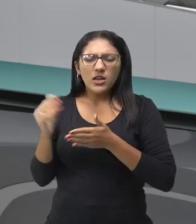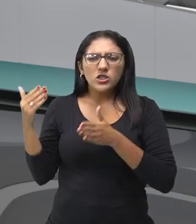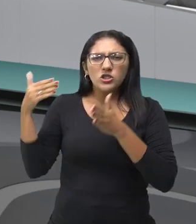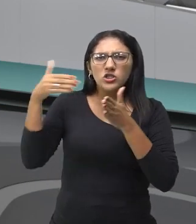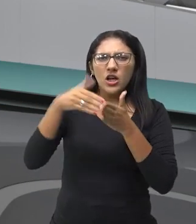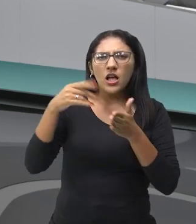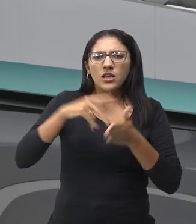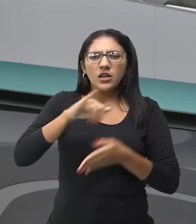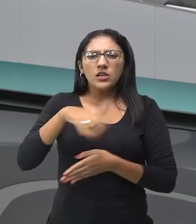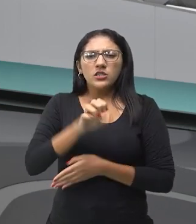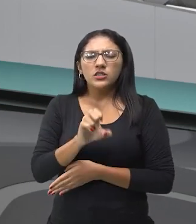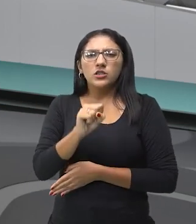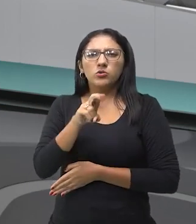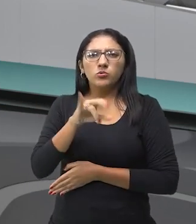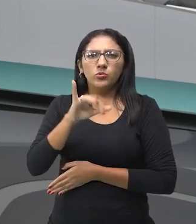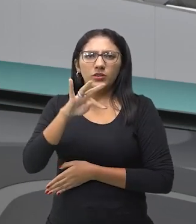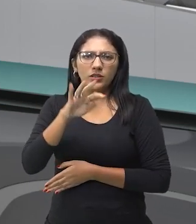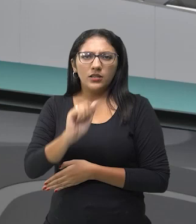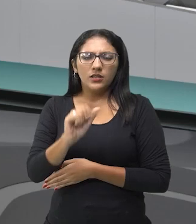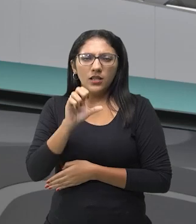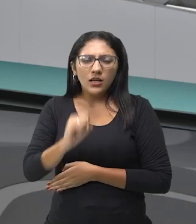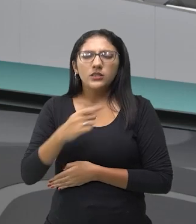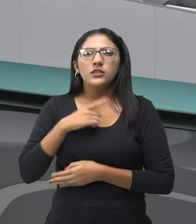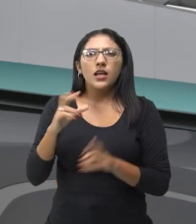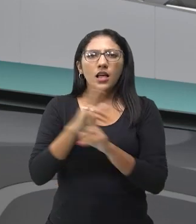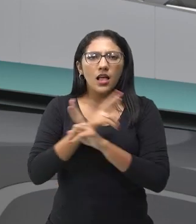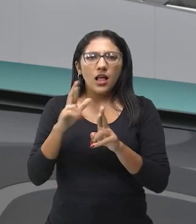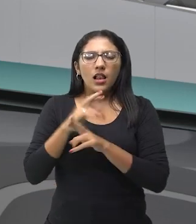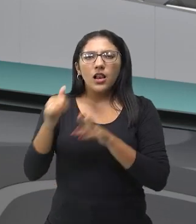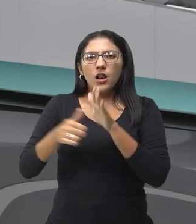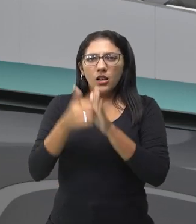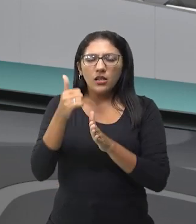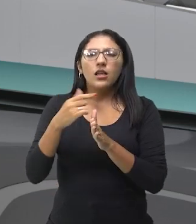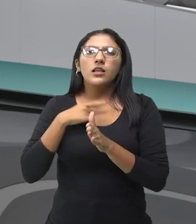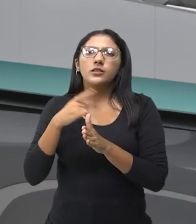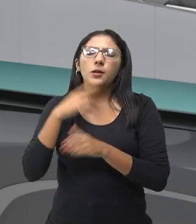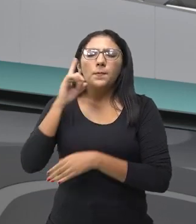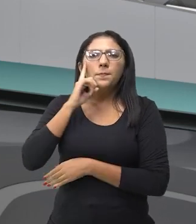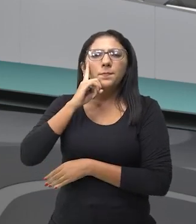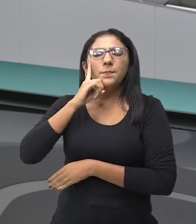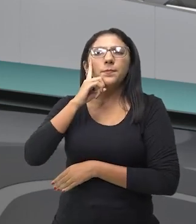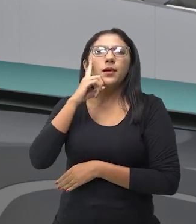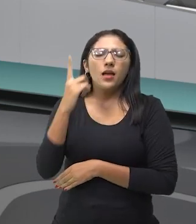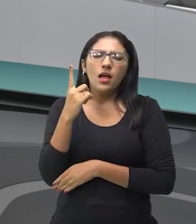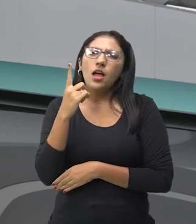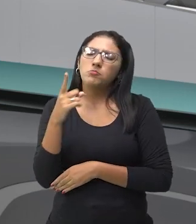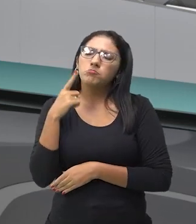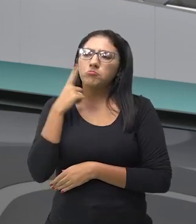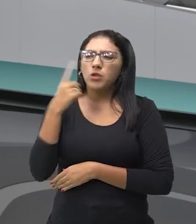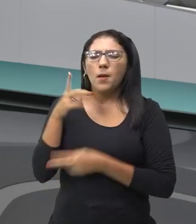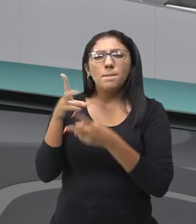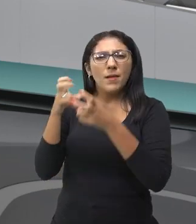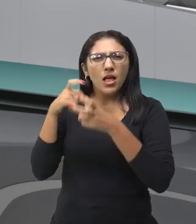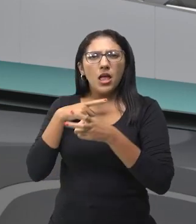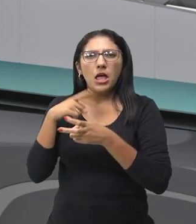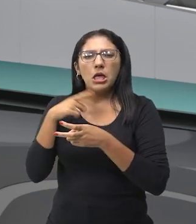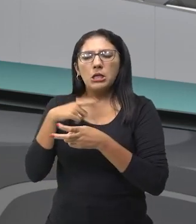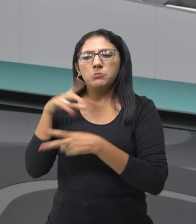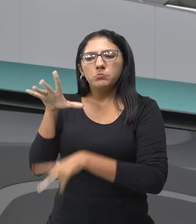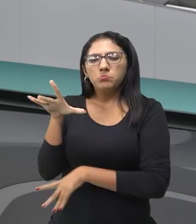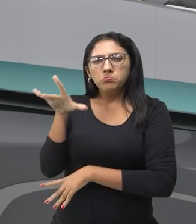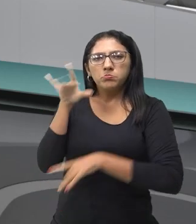doutrina, certo, católica aos indígenas, eles pegaram essa improvisação, esses